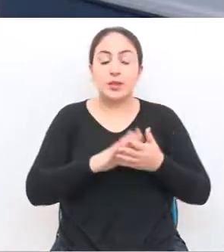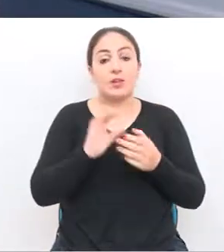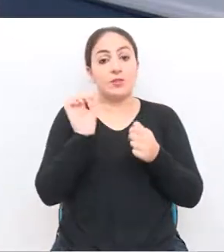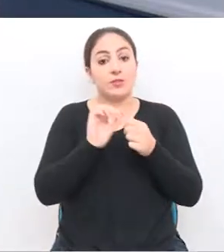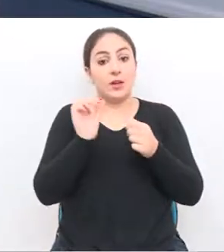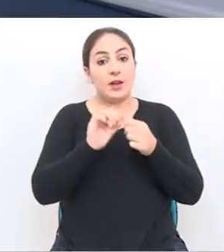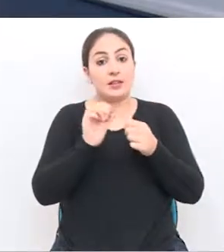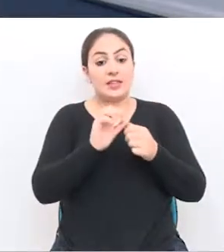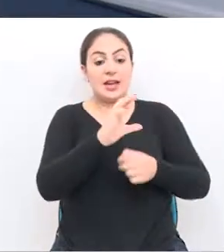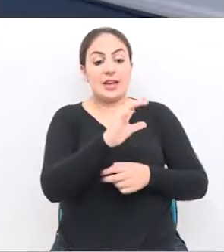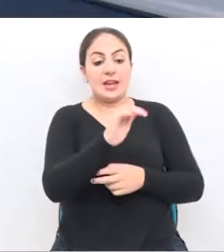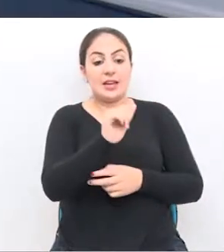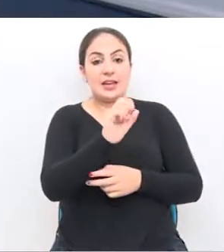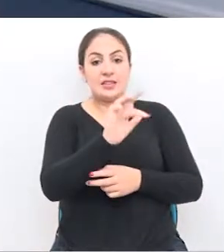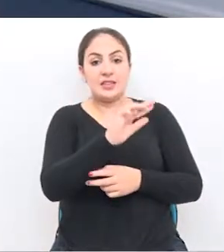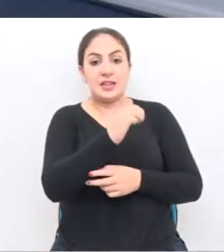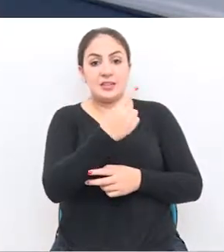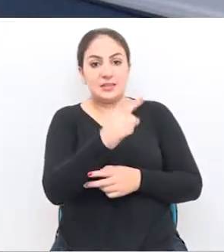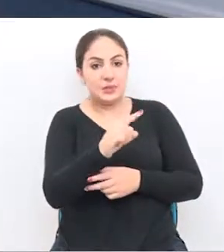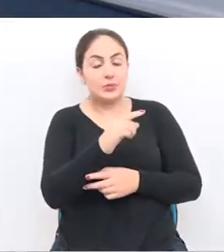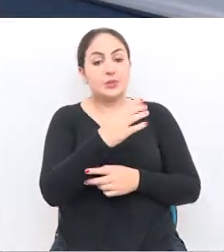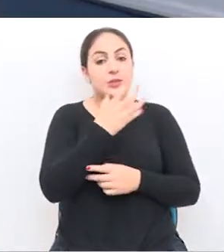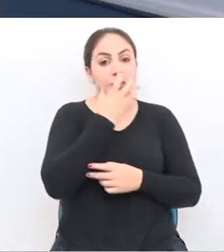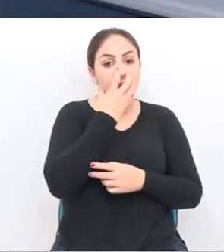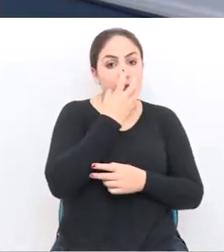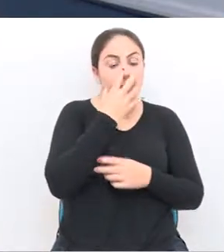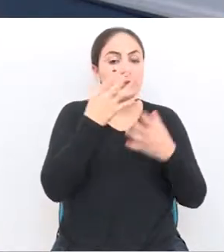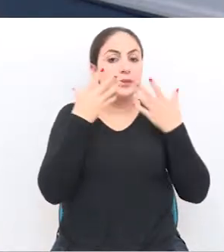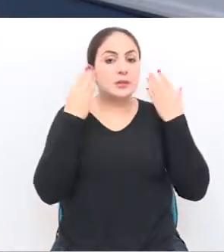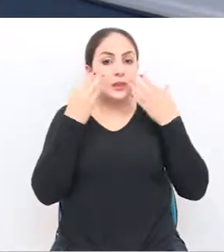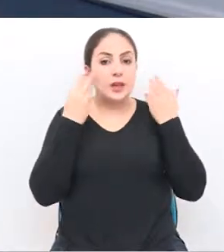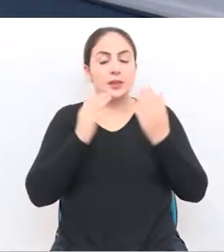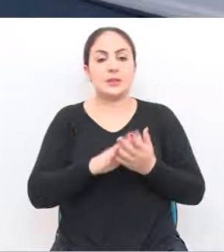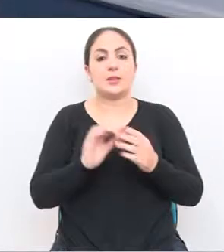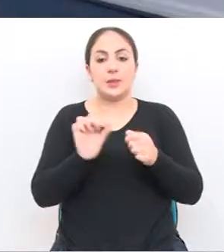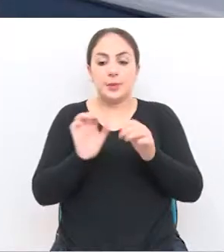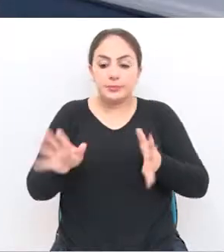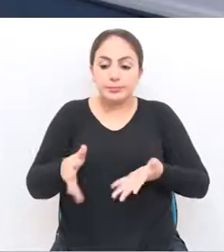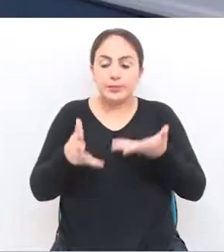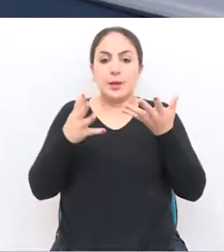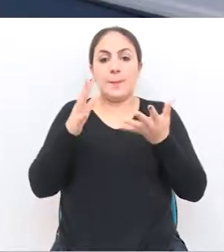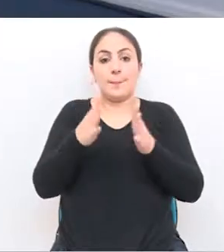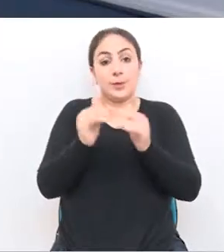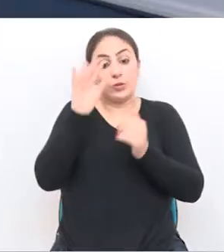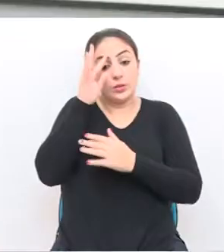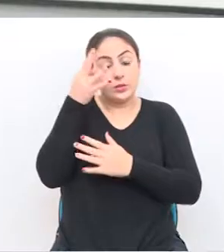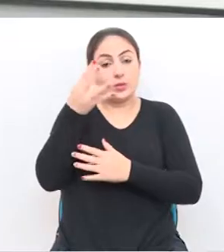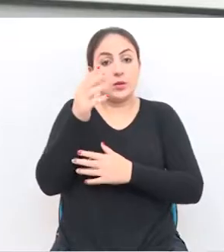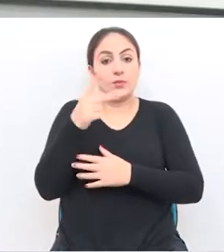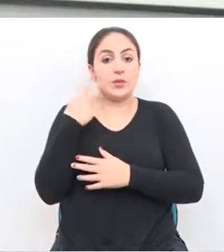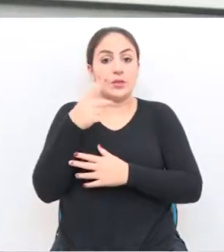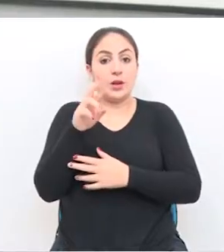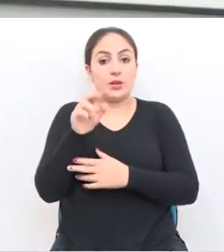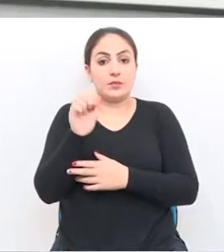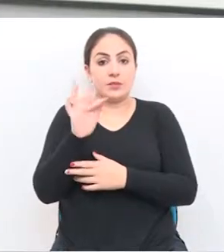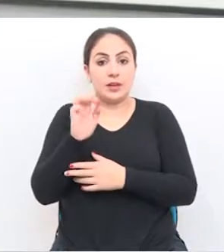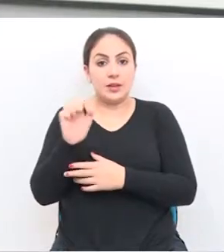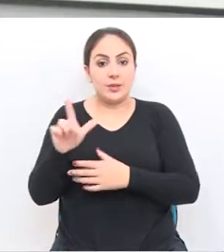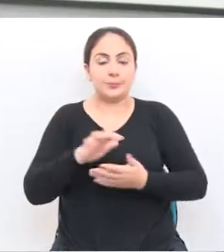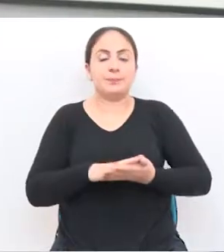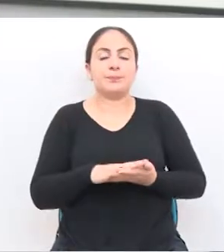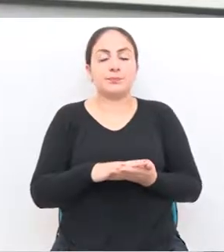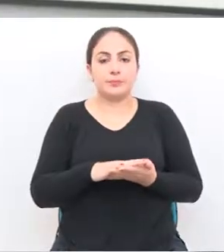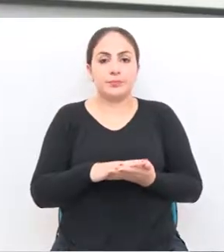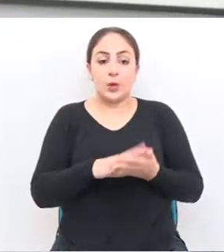e gatos. Mas o tema motivou um pedido de providências do vereador Rafael Colucci. O programa É Bicho vem